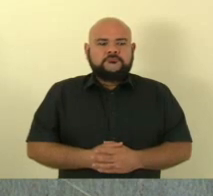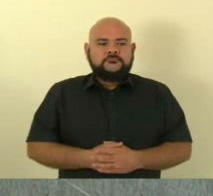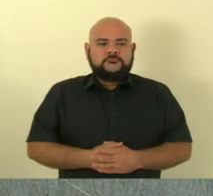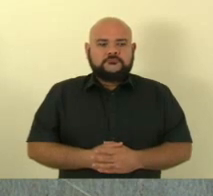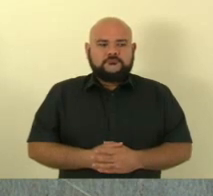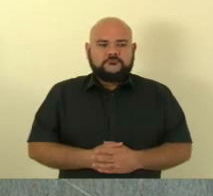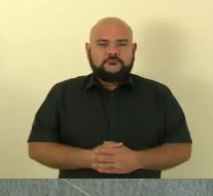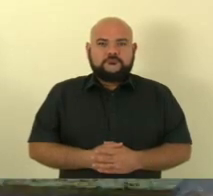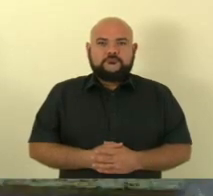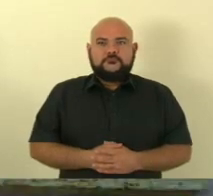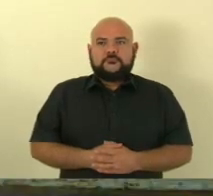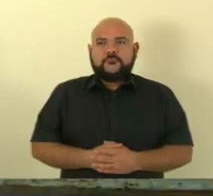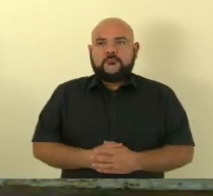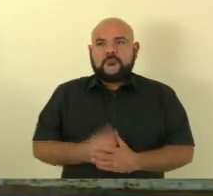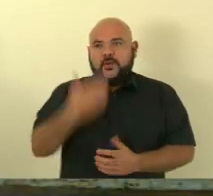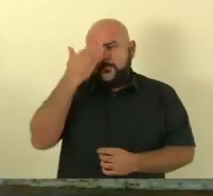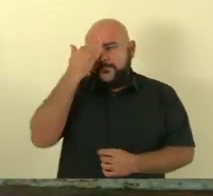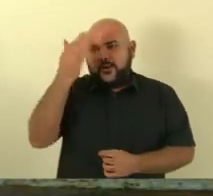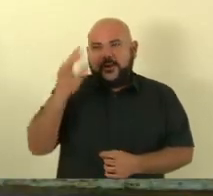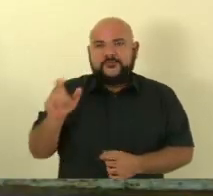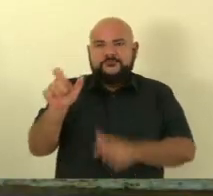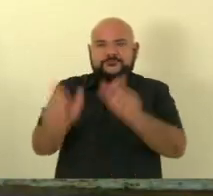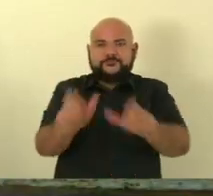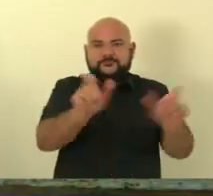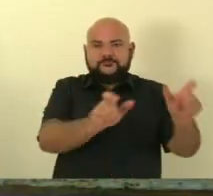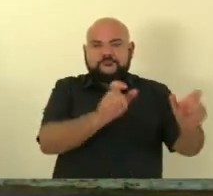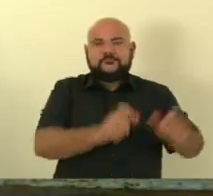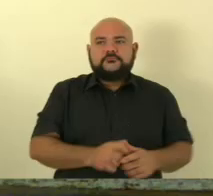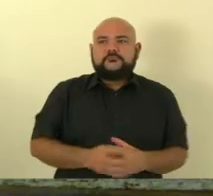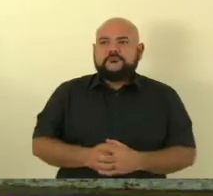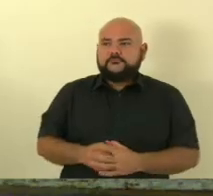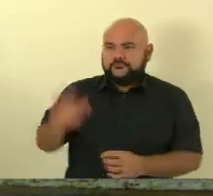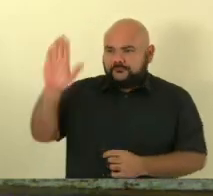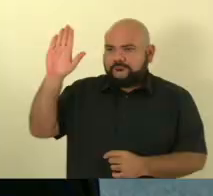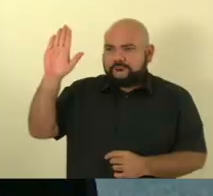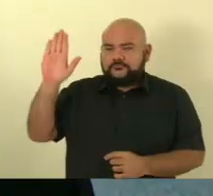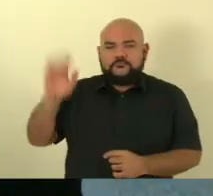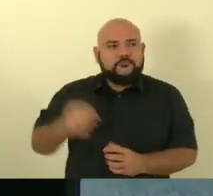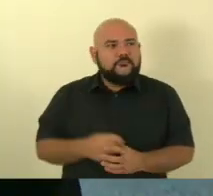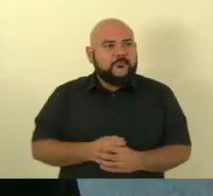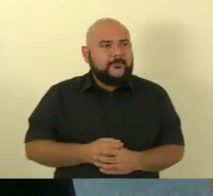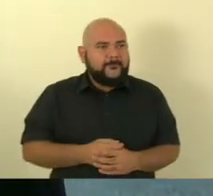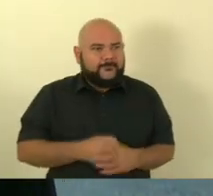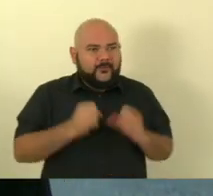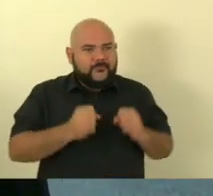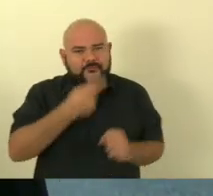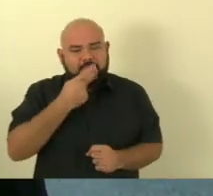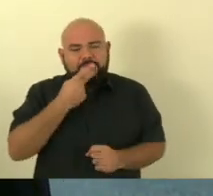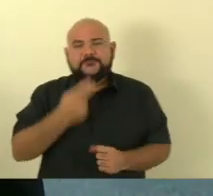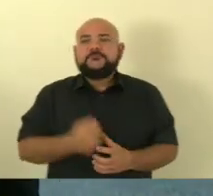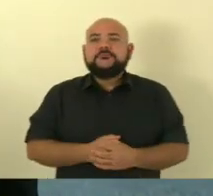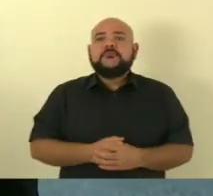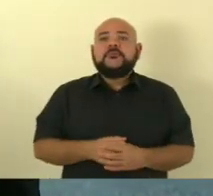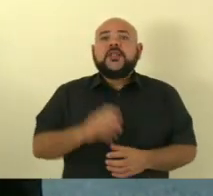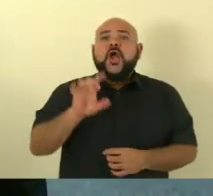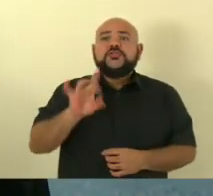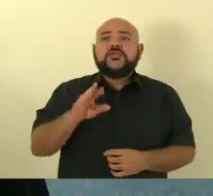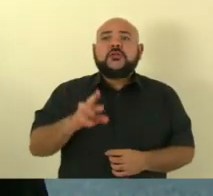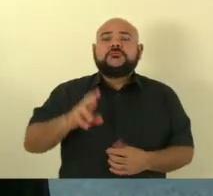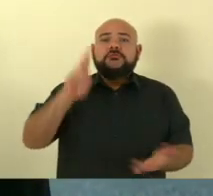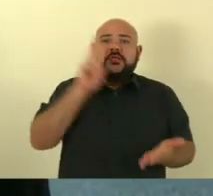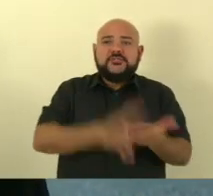Muito obrigado a todos. Senhor presidente, pela ordem. Pois não, deputado Thiago Hoffman. Só para registrar a presença do pastor